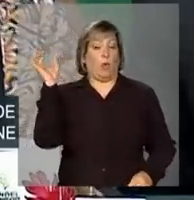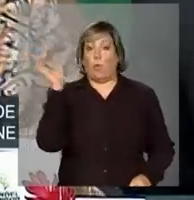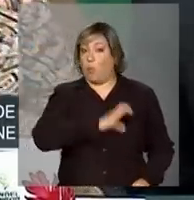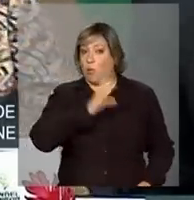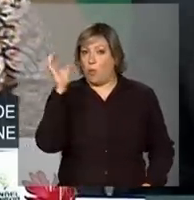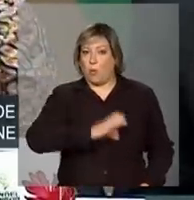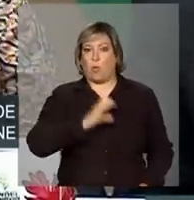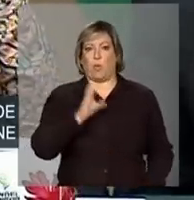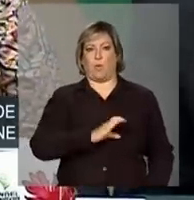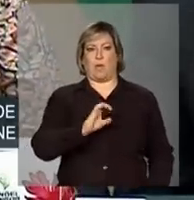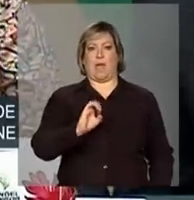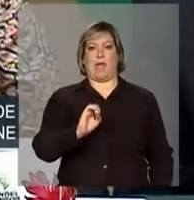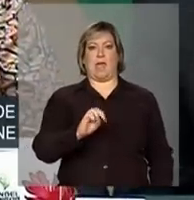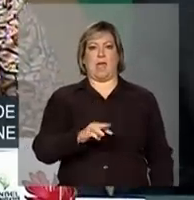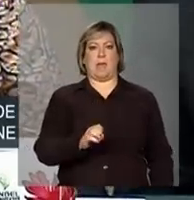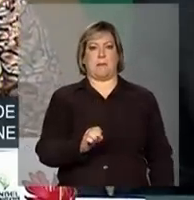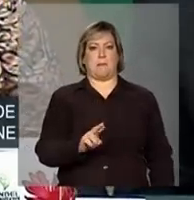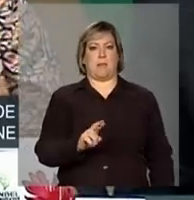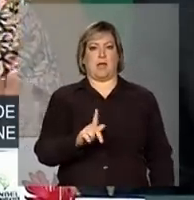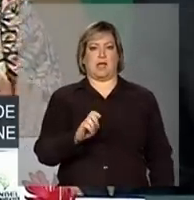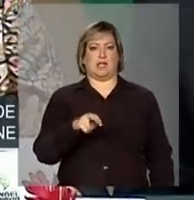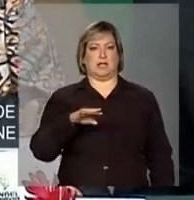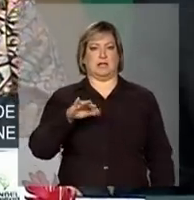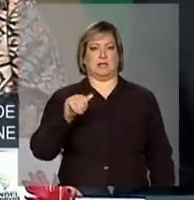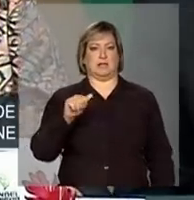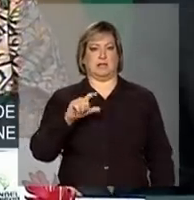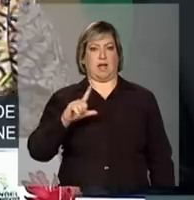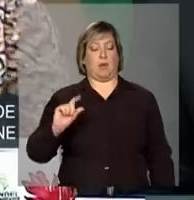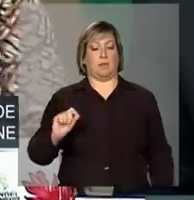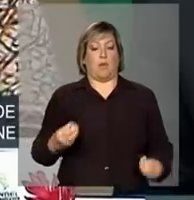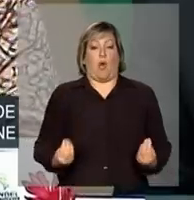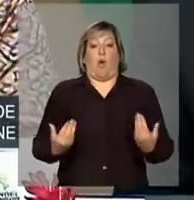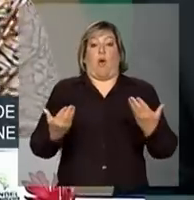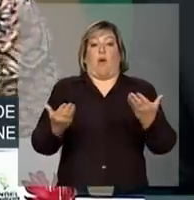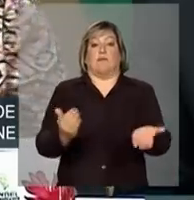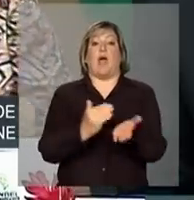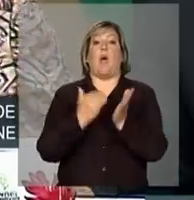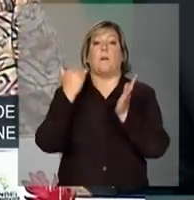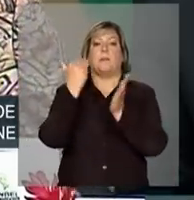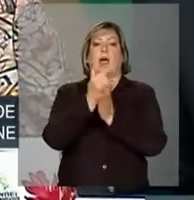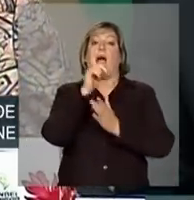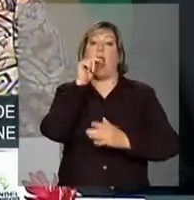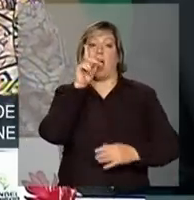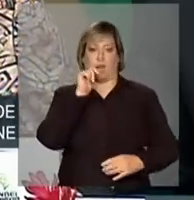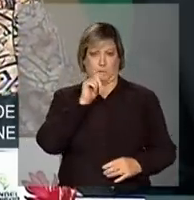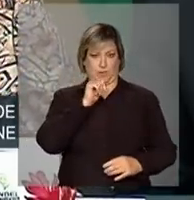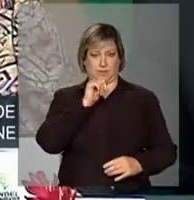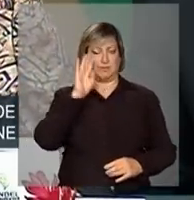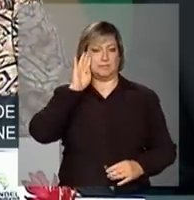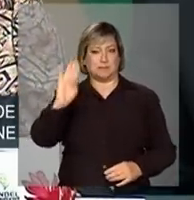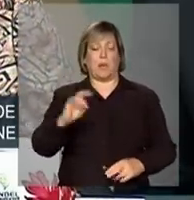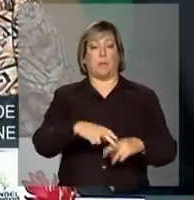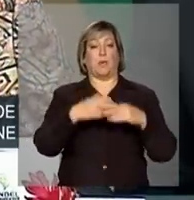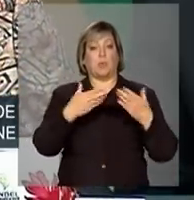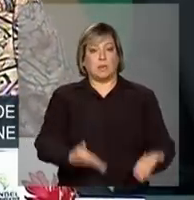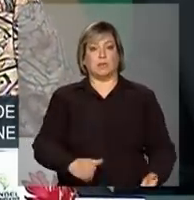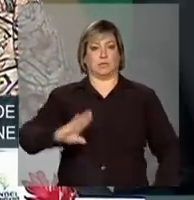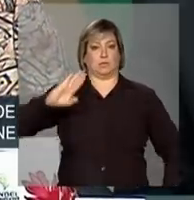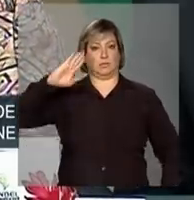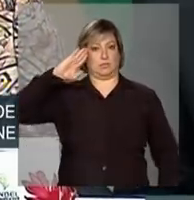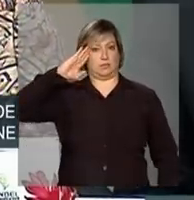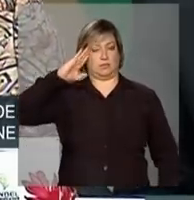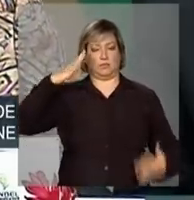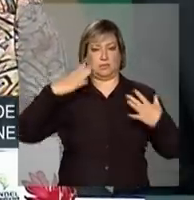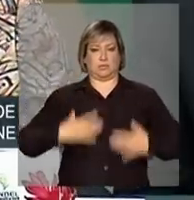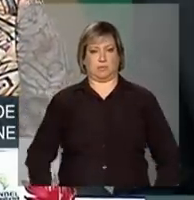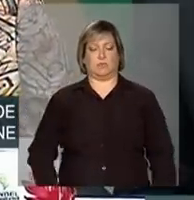é aumentar a oferta de água. Por isso, está aqui o comandante do exército,